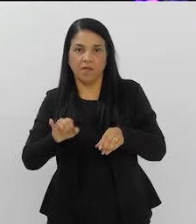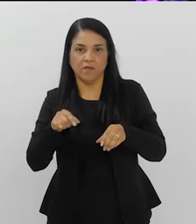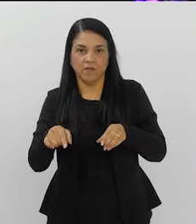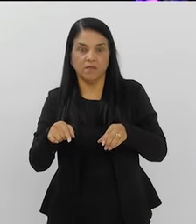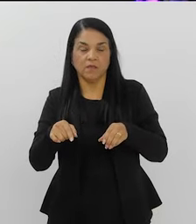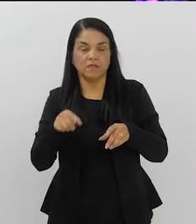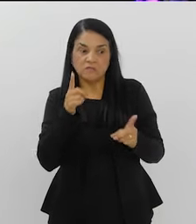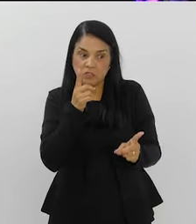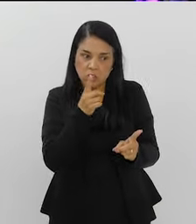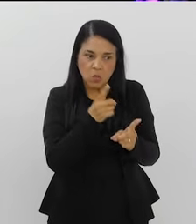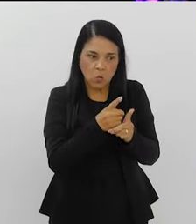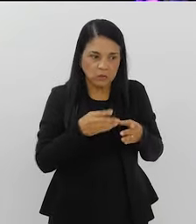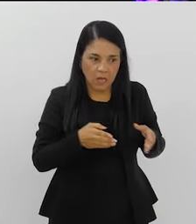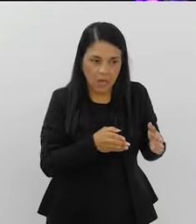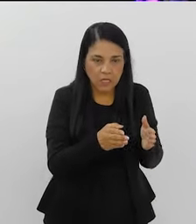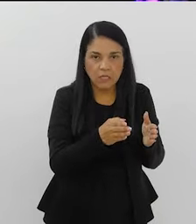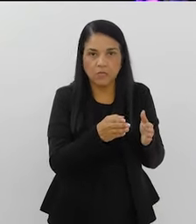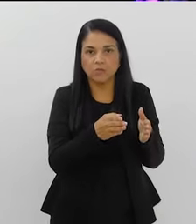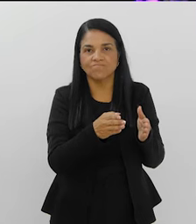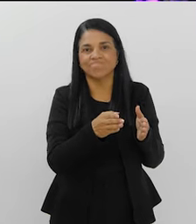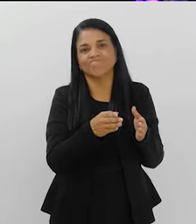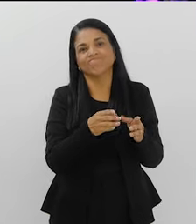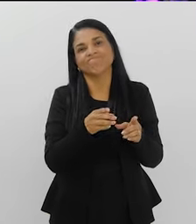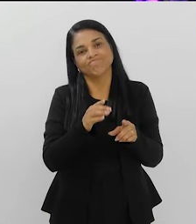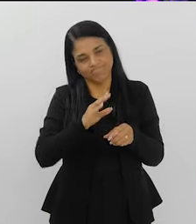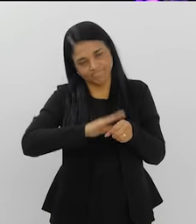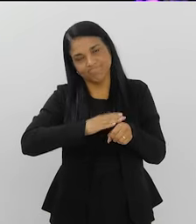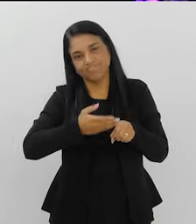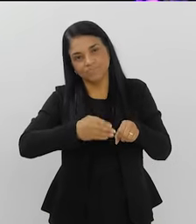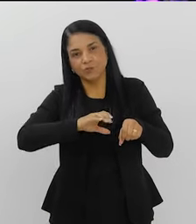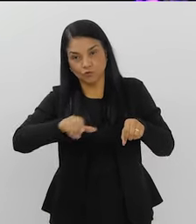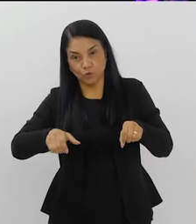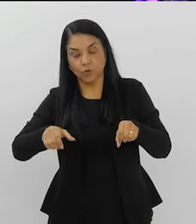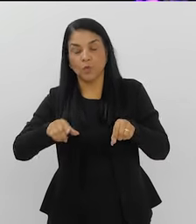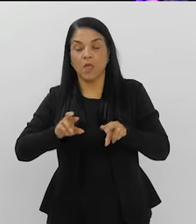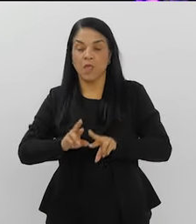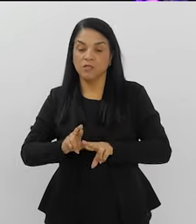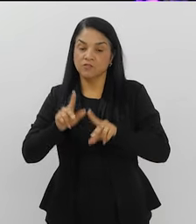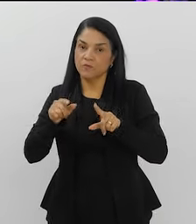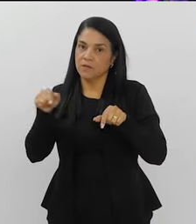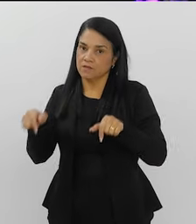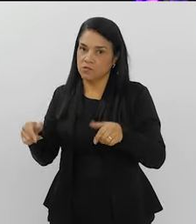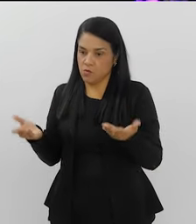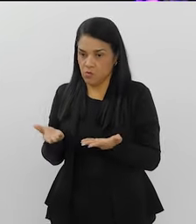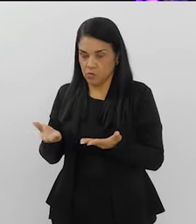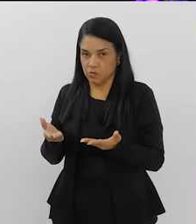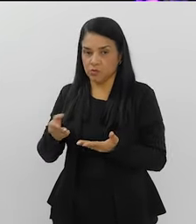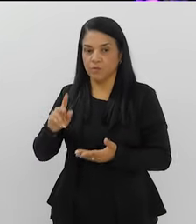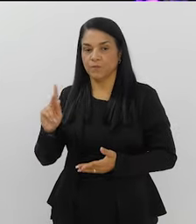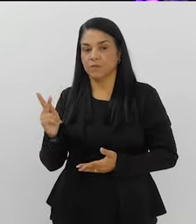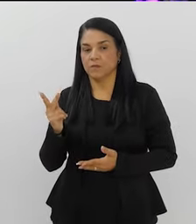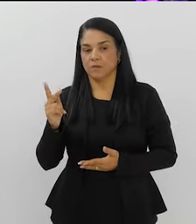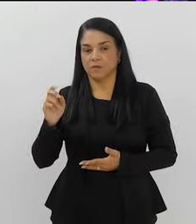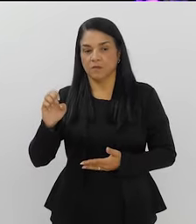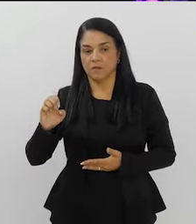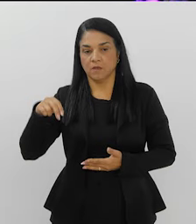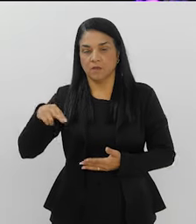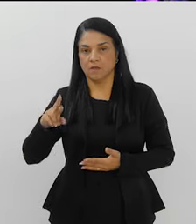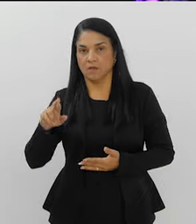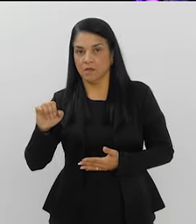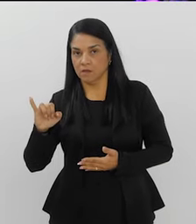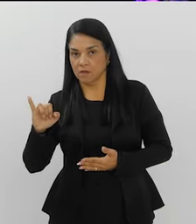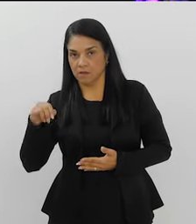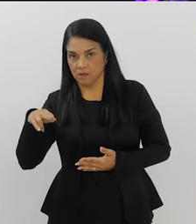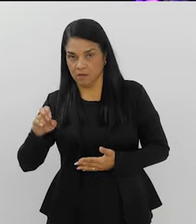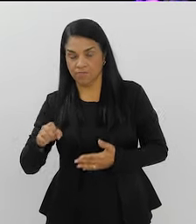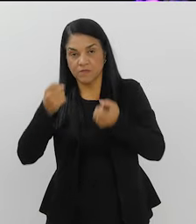aquela cocaína muito possivelmente é proveniente de esgoto. A não ser, é claro, na situação que o Henrico comentou, de a existência de um laboratório clandestino